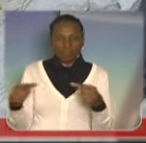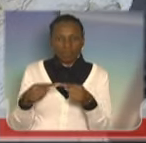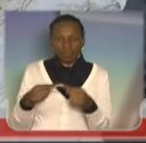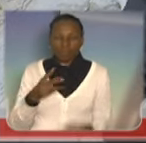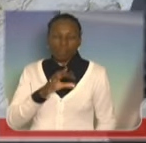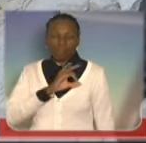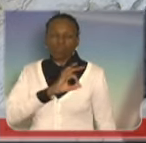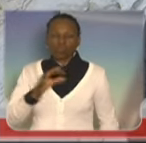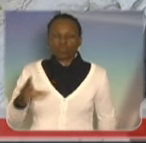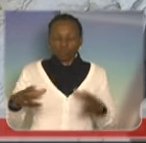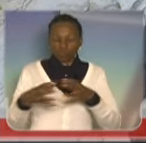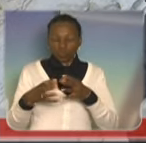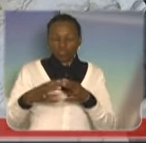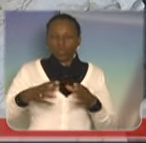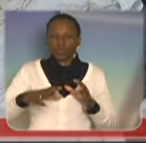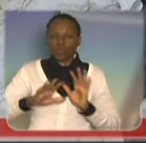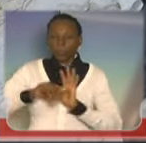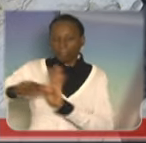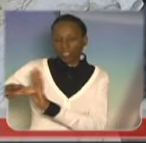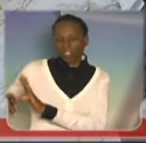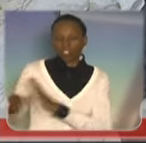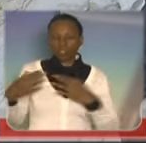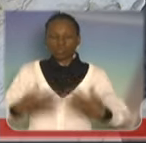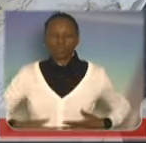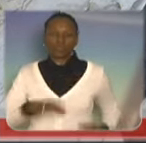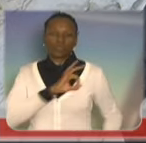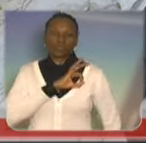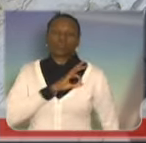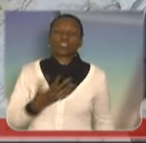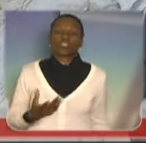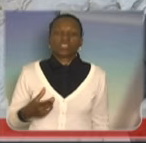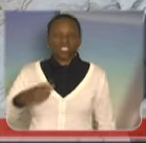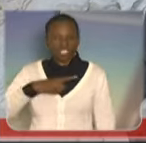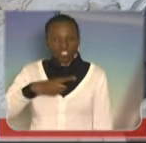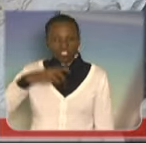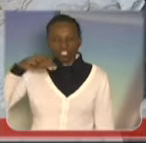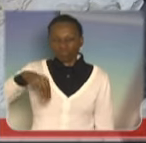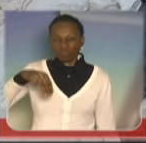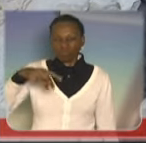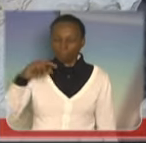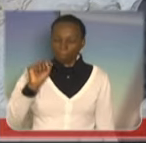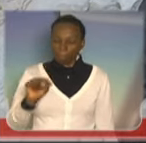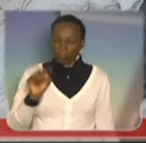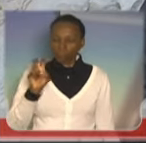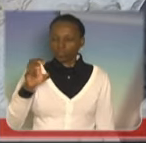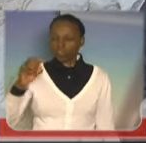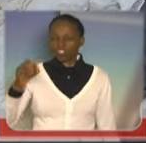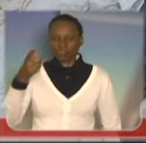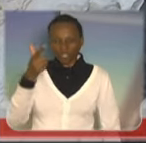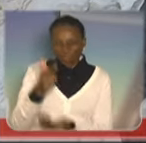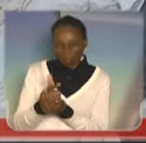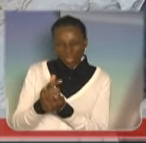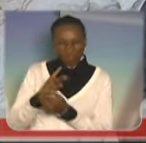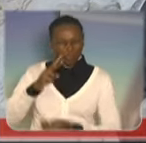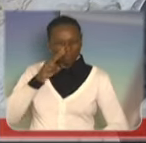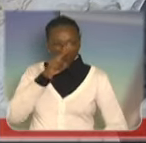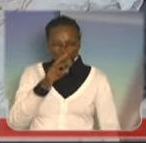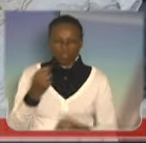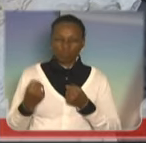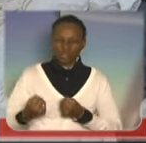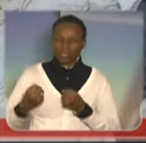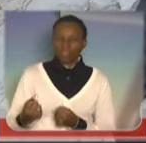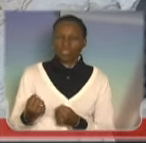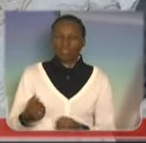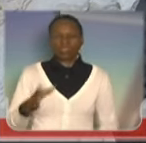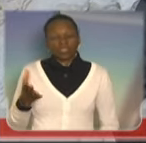metralhadora antiaérea, uma .50. Graças a Deus, eu falei que os bandidos não tinham atirado, atiraram sim nos